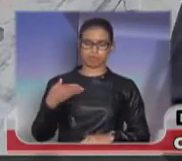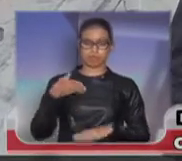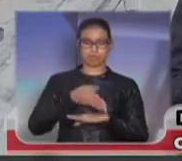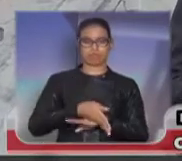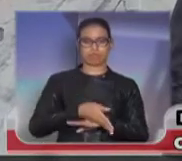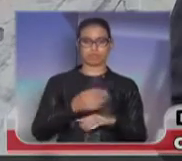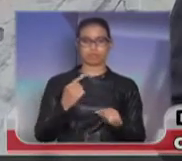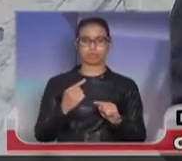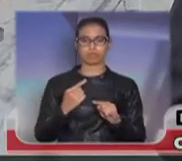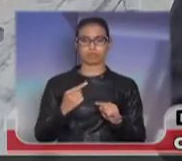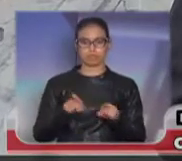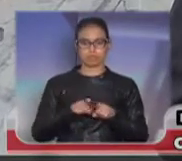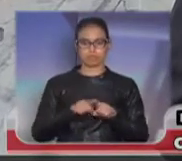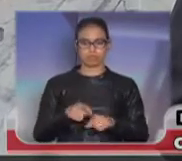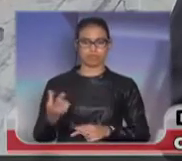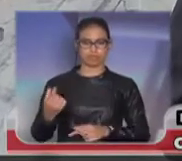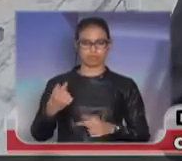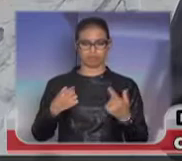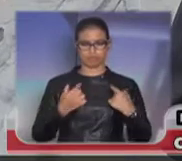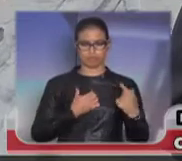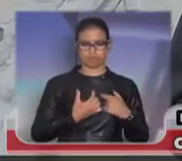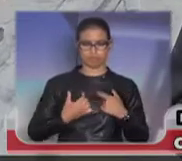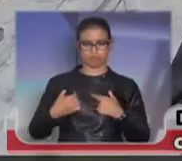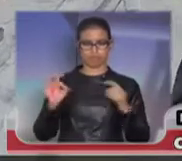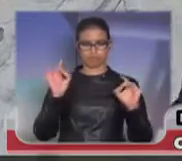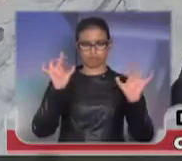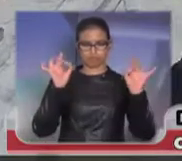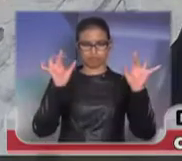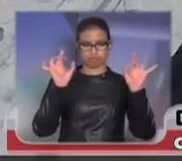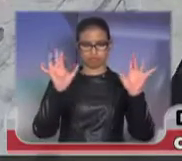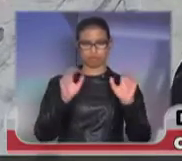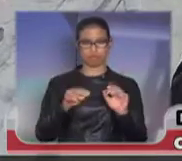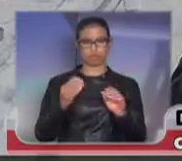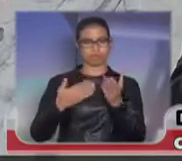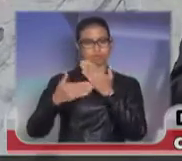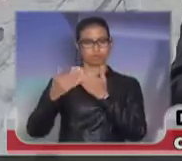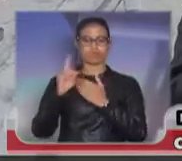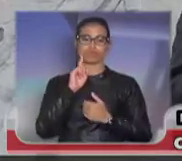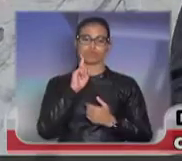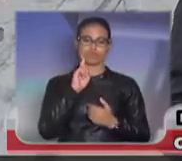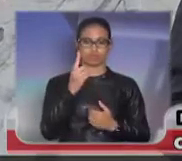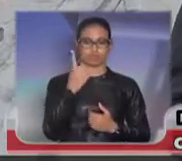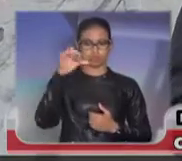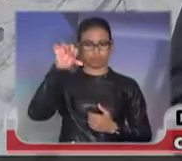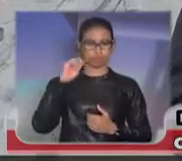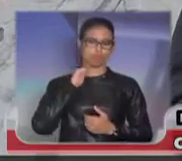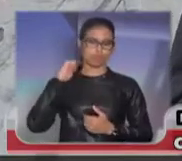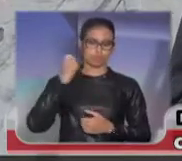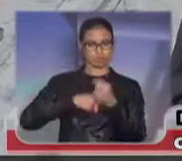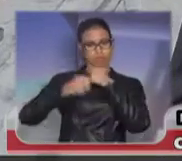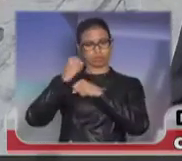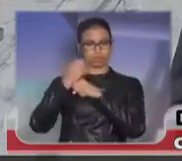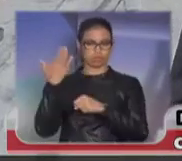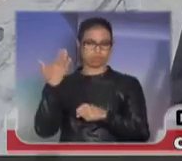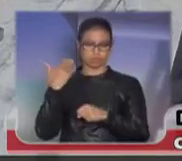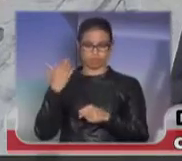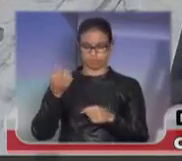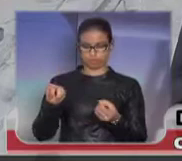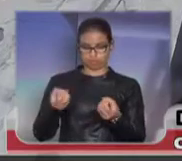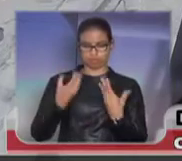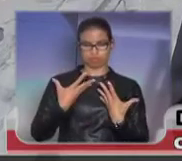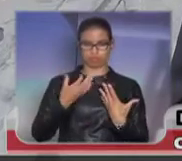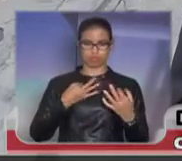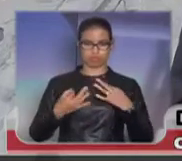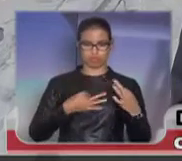inclusive portando a Ordem do Mérito Militar, uma condecoração que eu recebi dia 19 de abril do ano passado, hoje pela manhã nós tivemos o evento